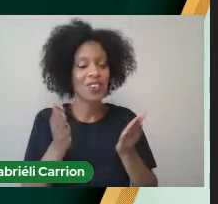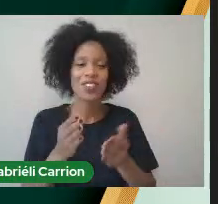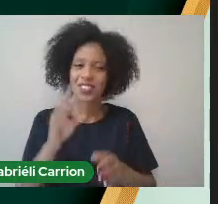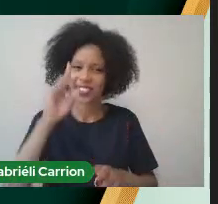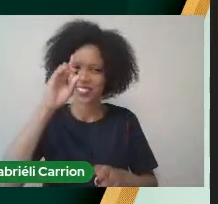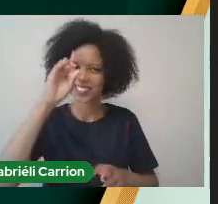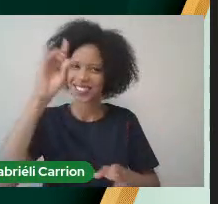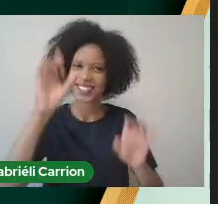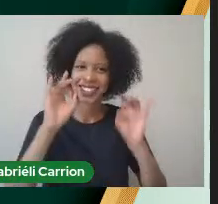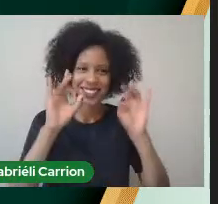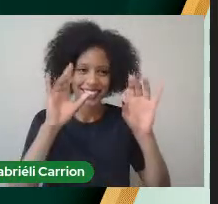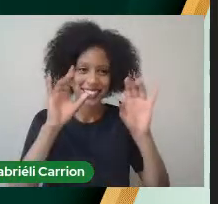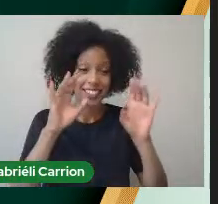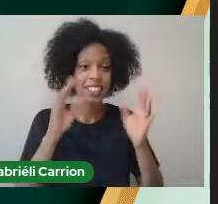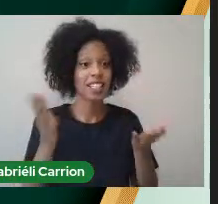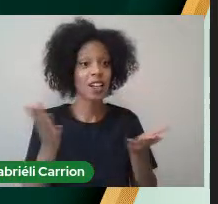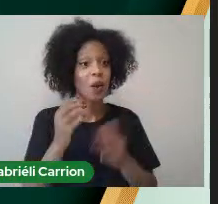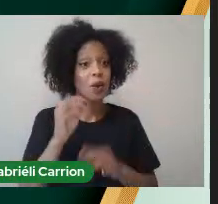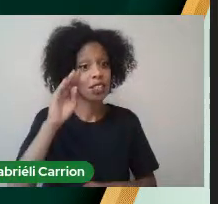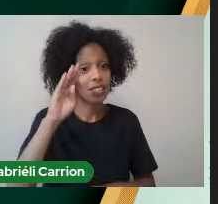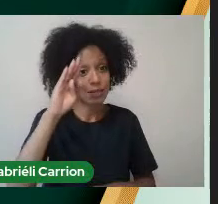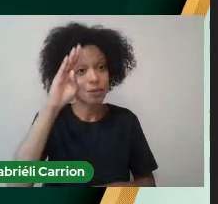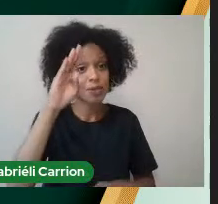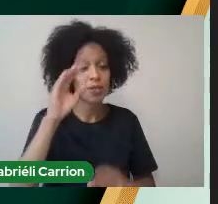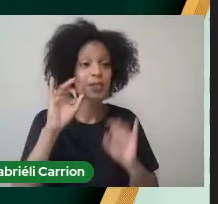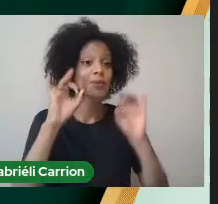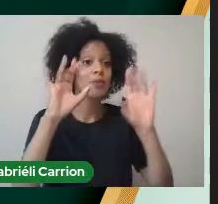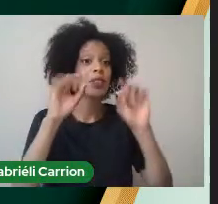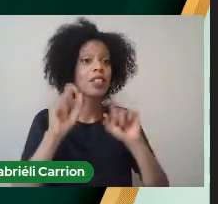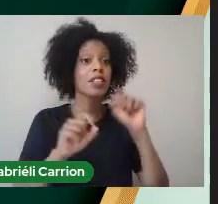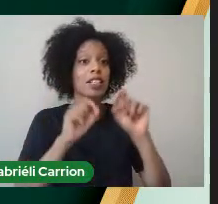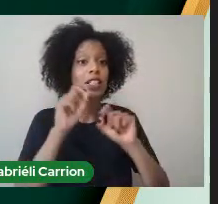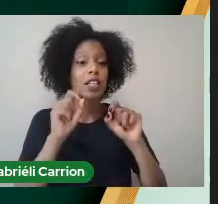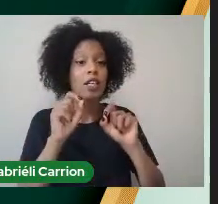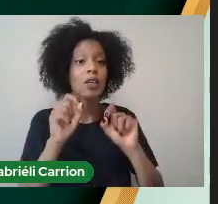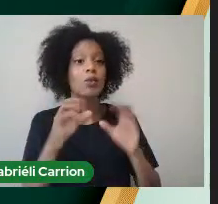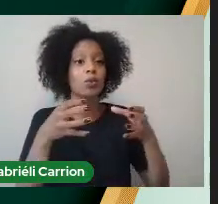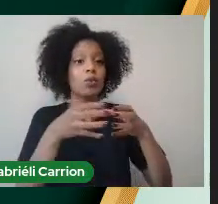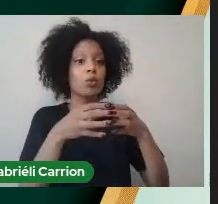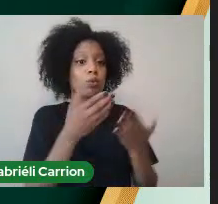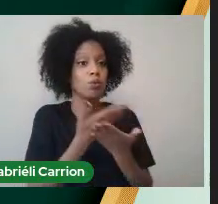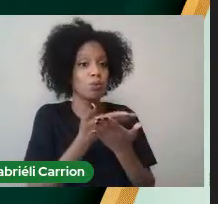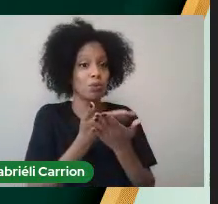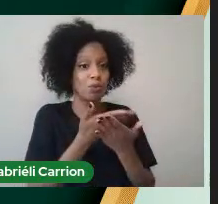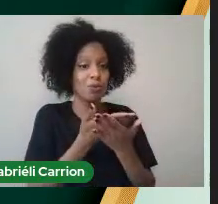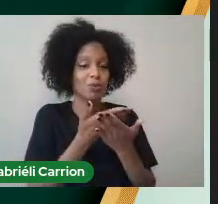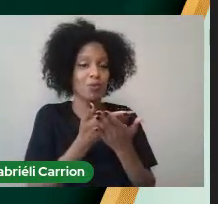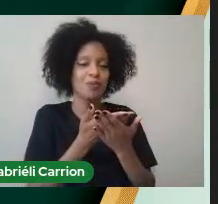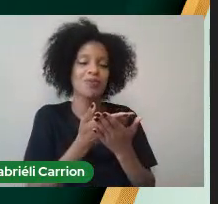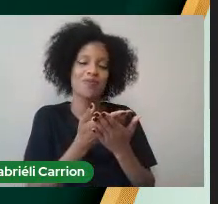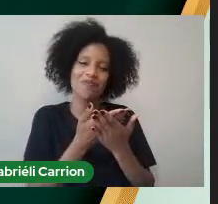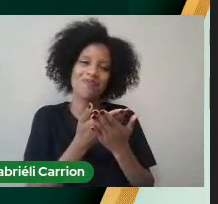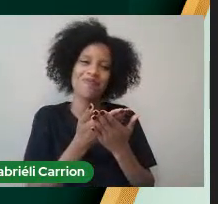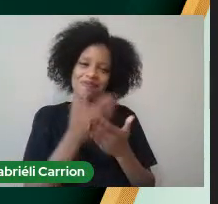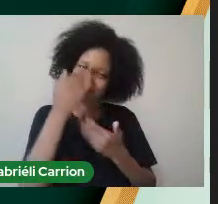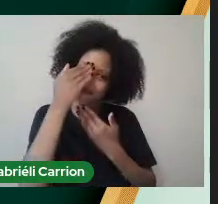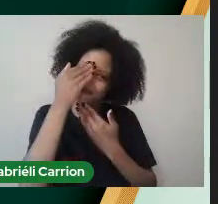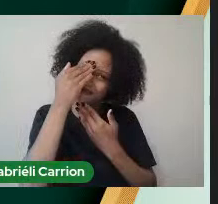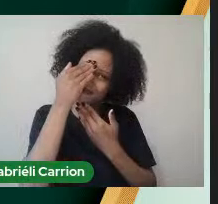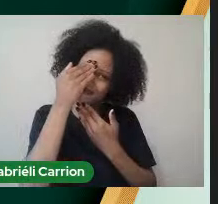Em especial O grupo Portifólio Que é o meu grupo De estudo Muito obrigada